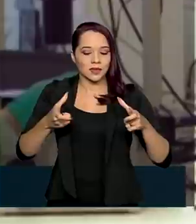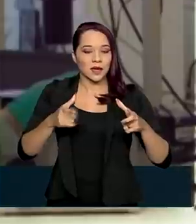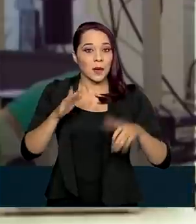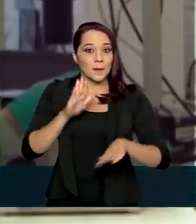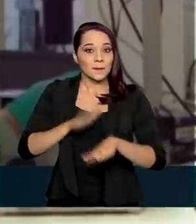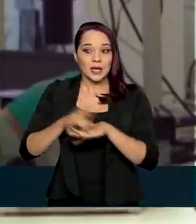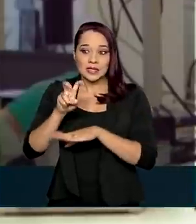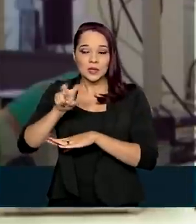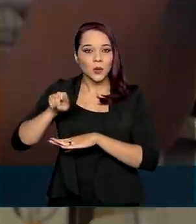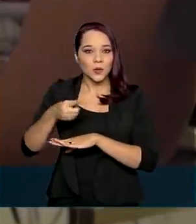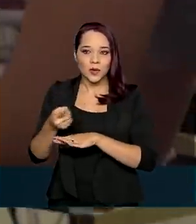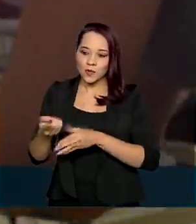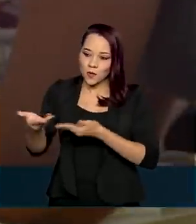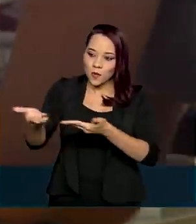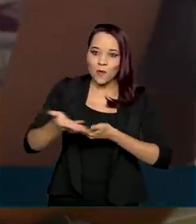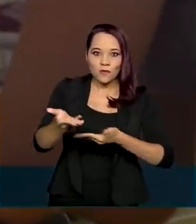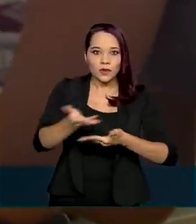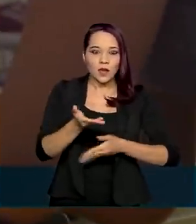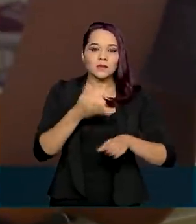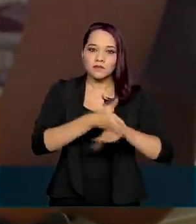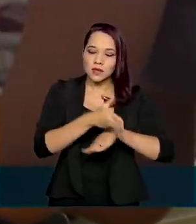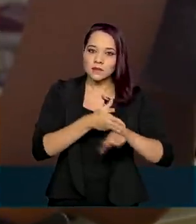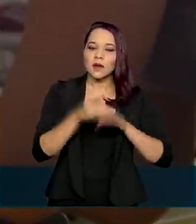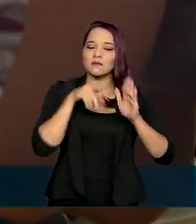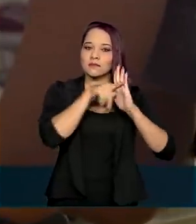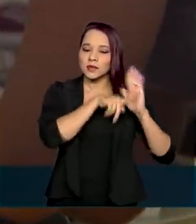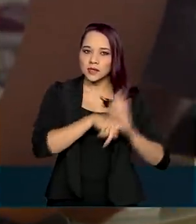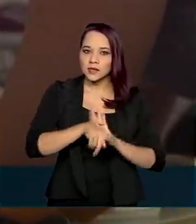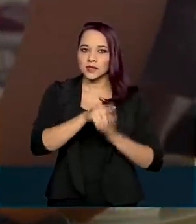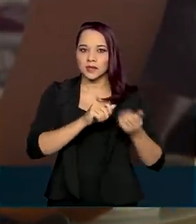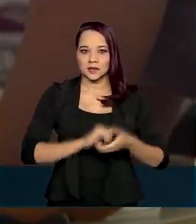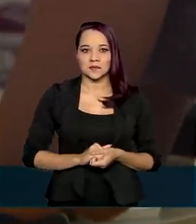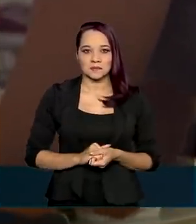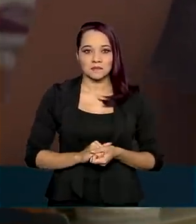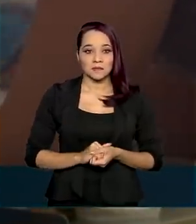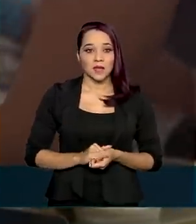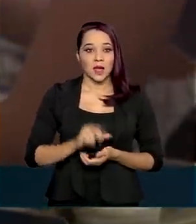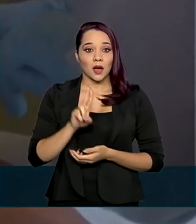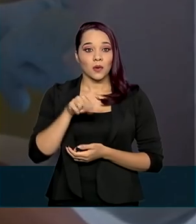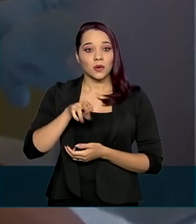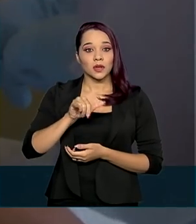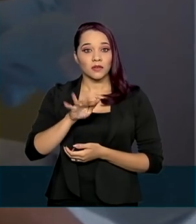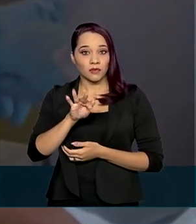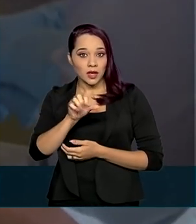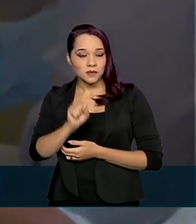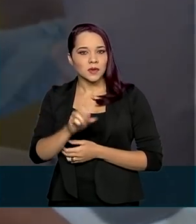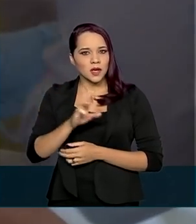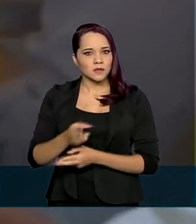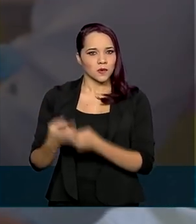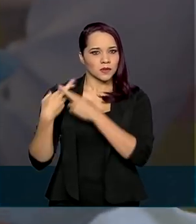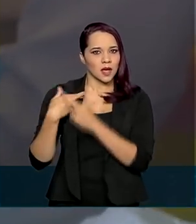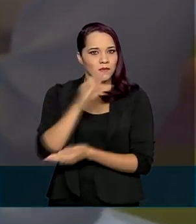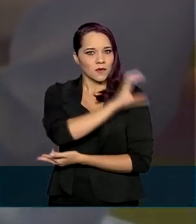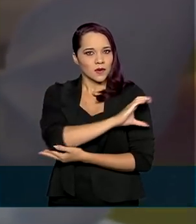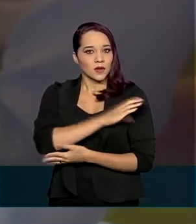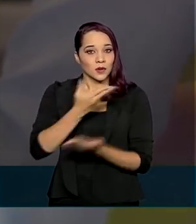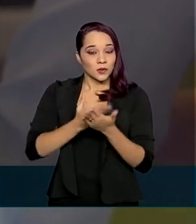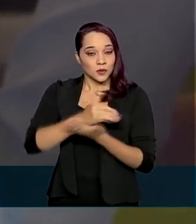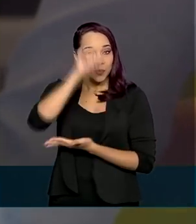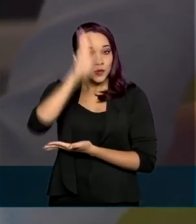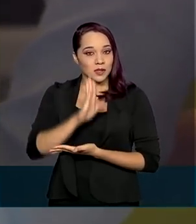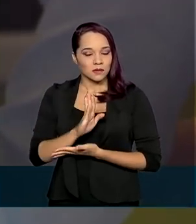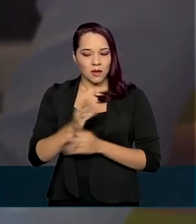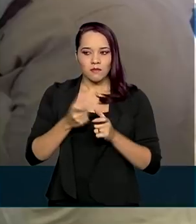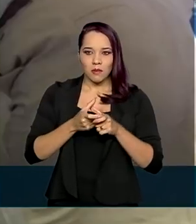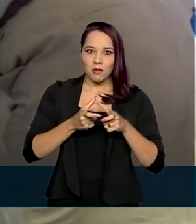5 mil pessoas serão convidadas a participar das pesquisas. Em nota, a Unifesp, que coordena o estudo no país, afirma que